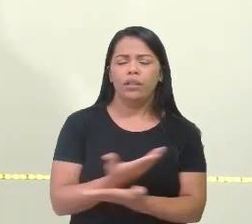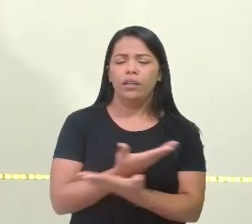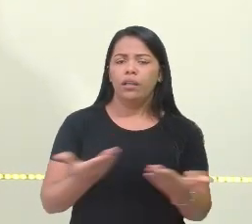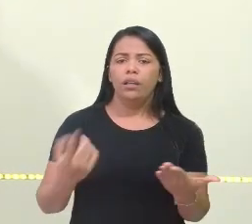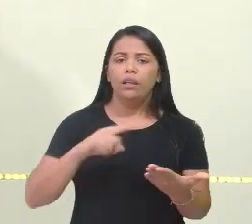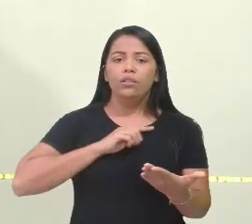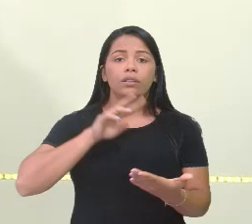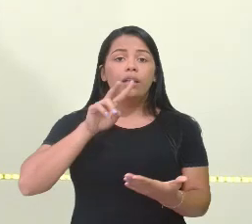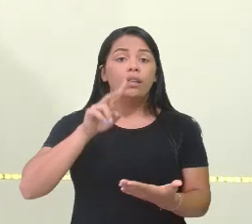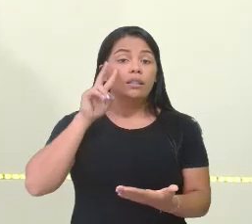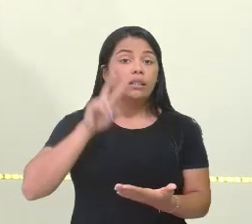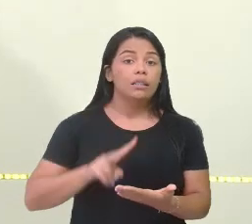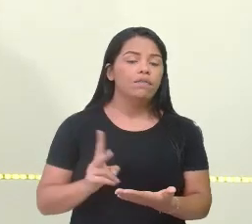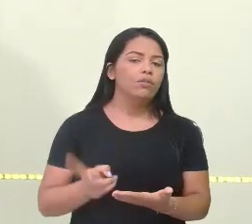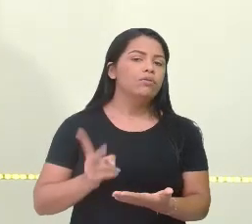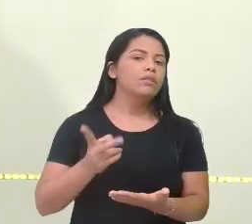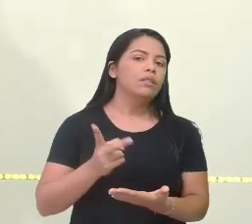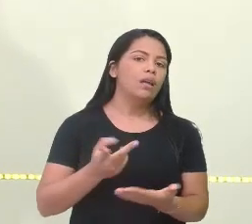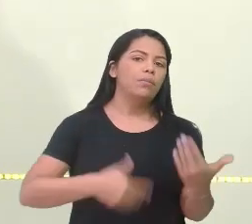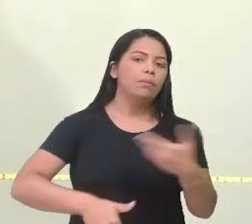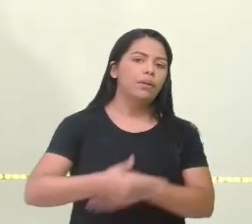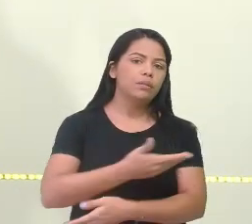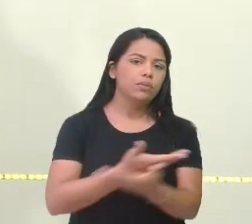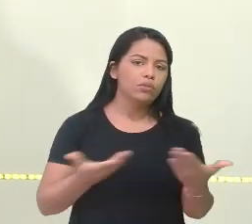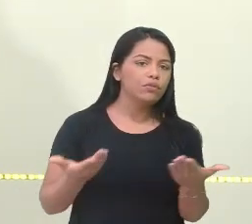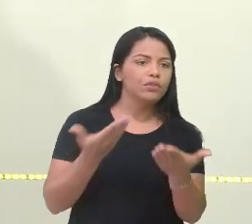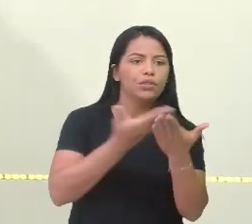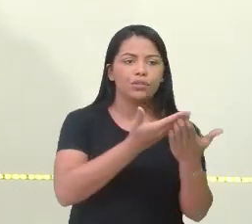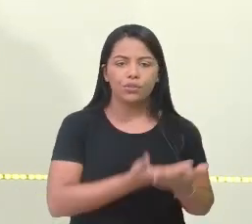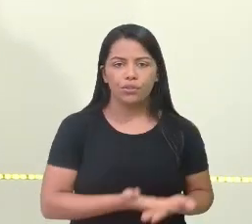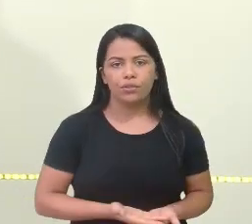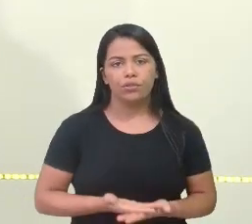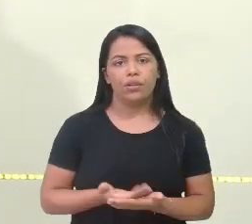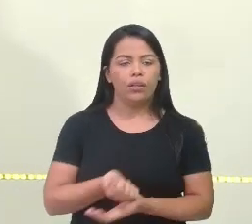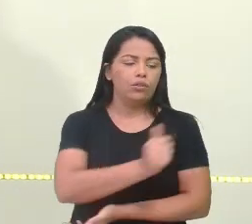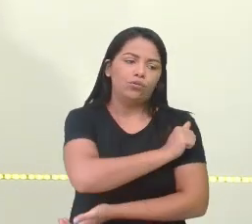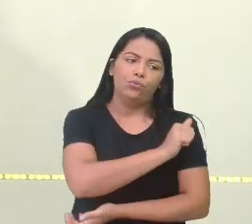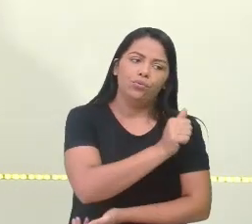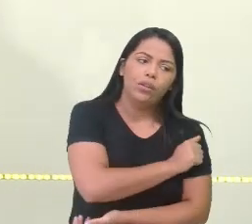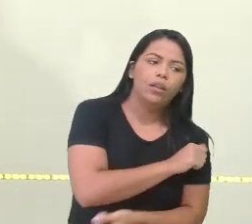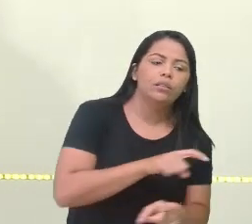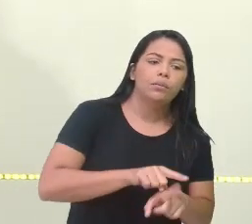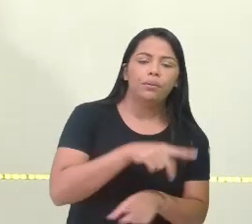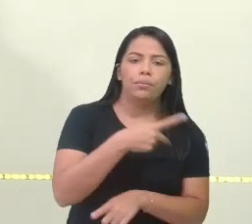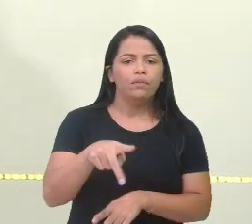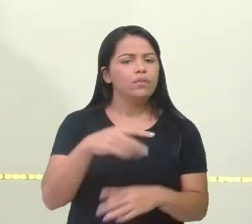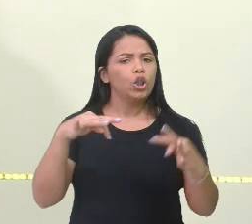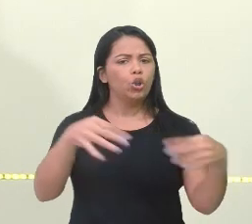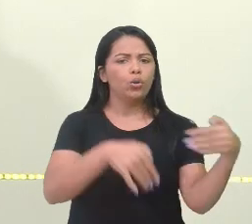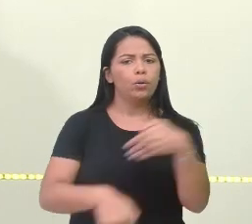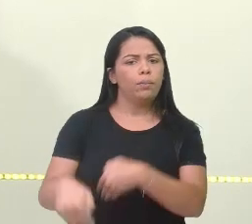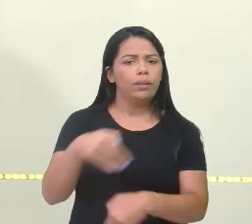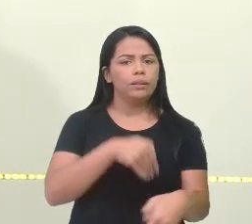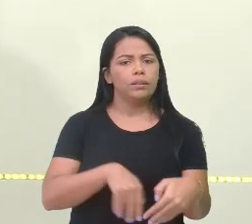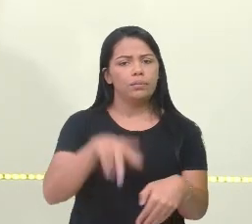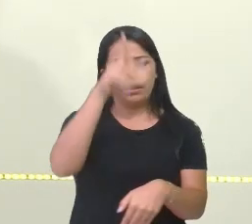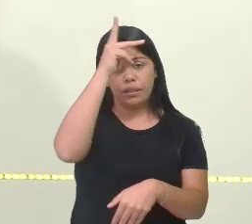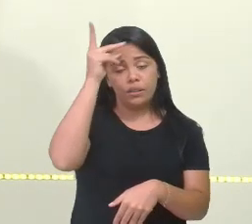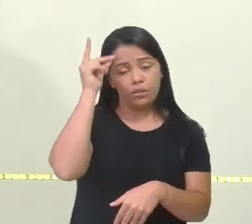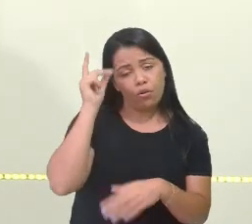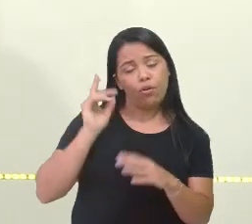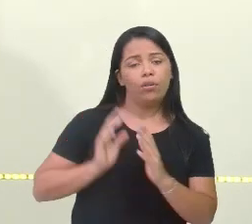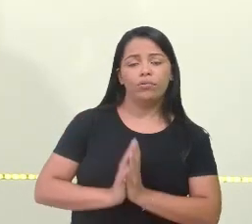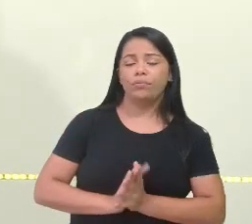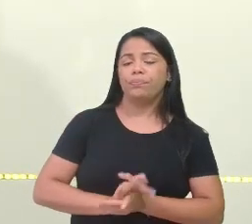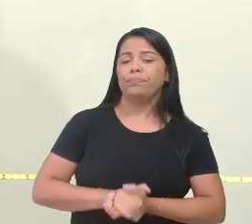participação de todos vocês. Estudantes, professores, né? Todos que fazem parte aí das escolas. Então, coloca